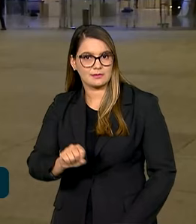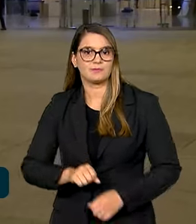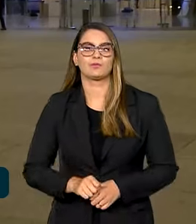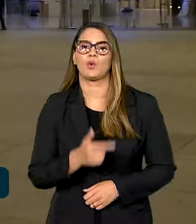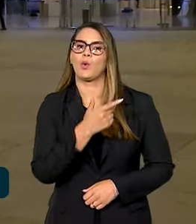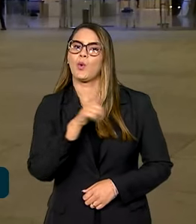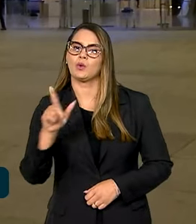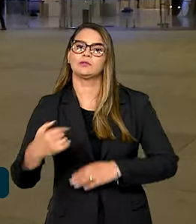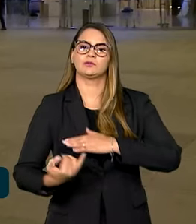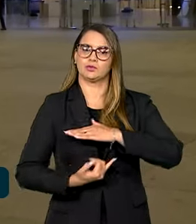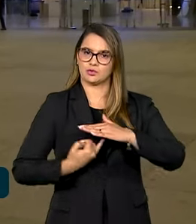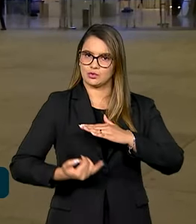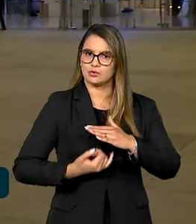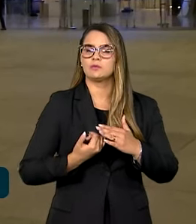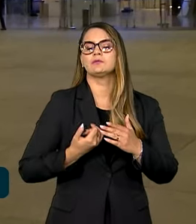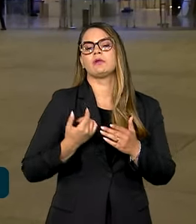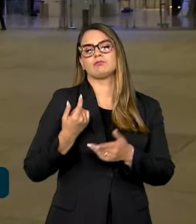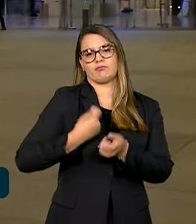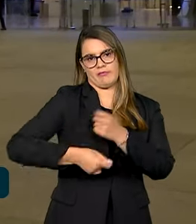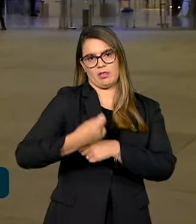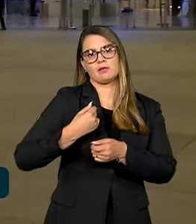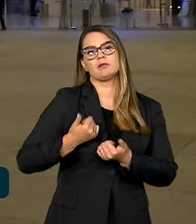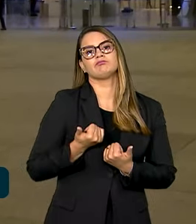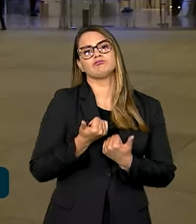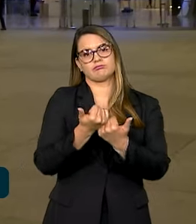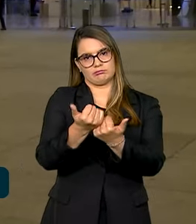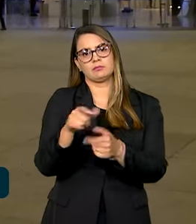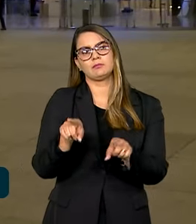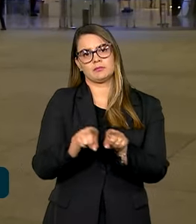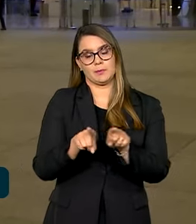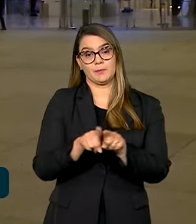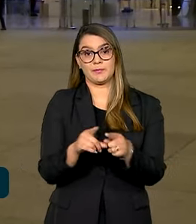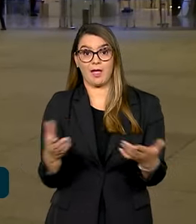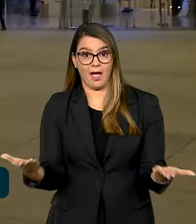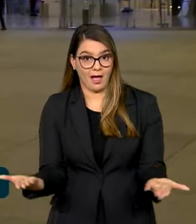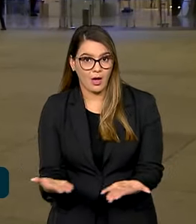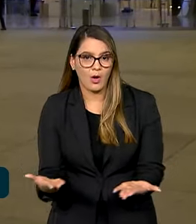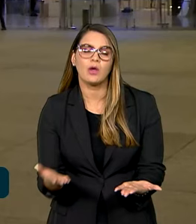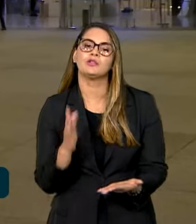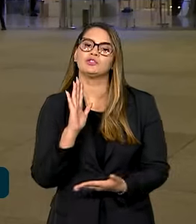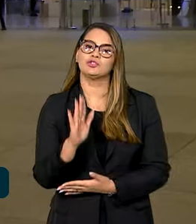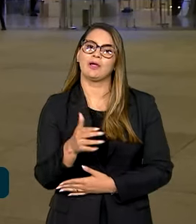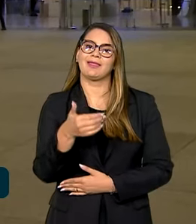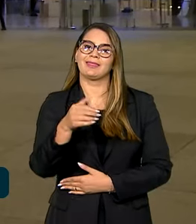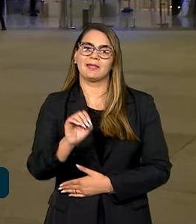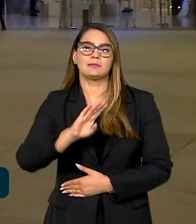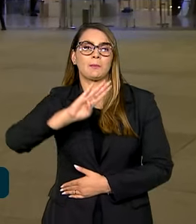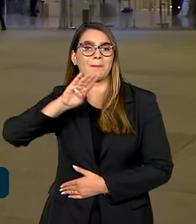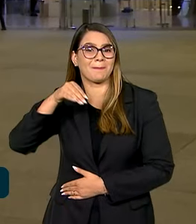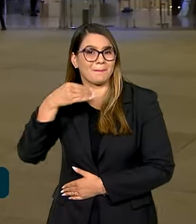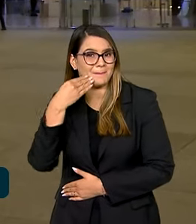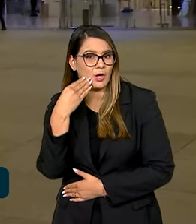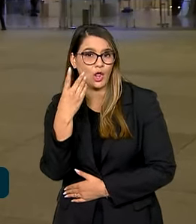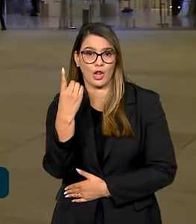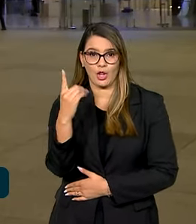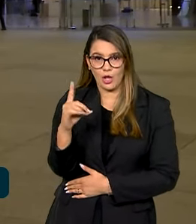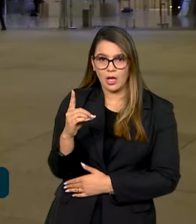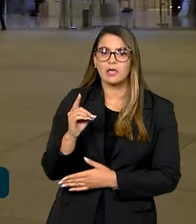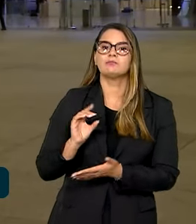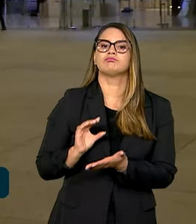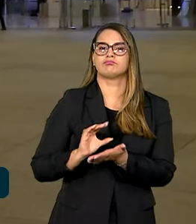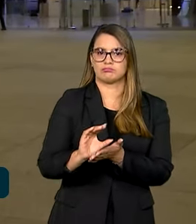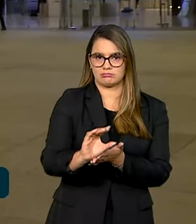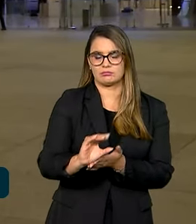outras instituições financeiras. No momento, já estão disponíveis 10 bilhões de dólares. A